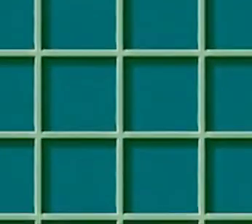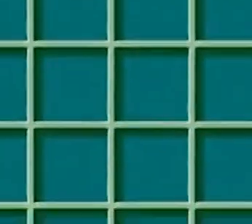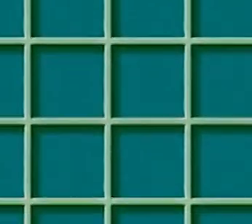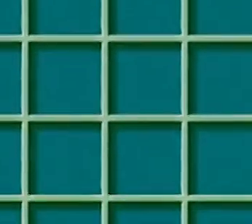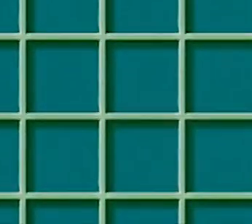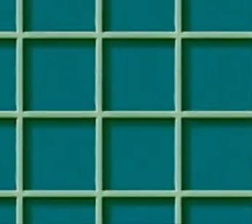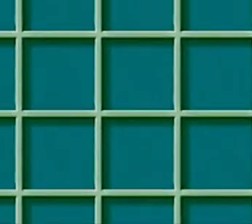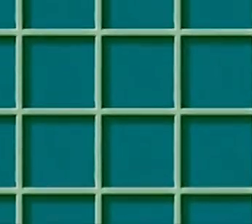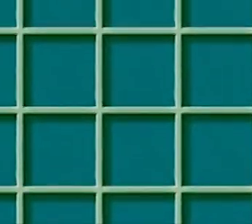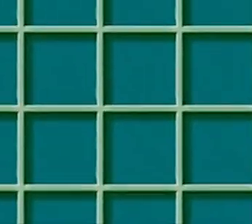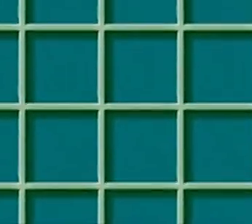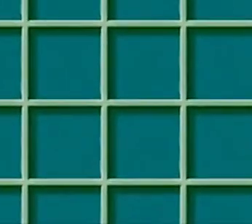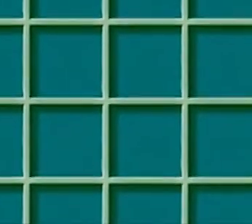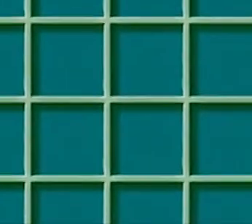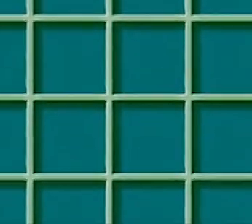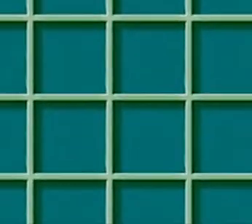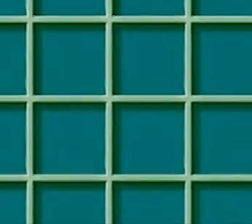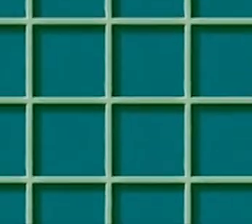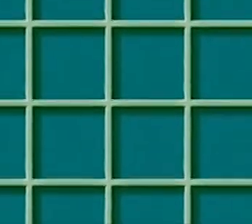Ah...